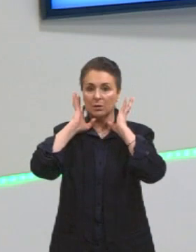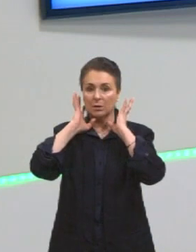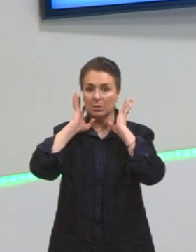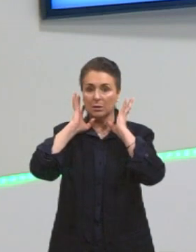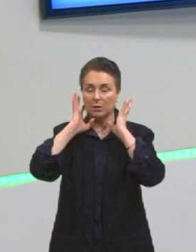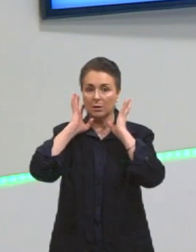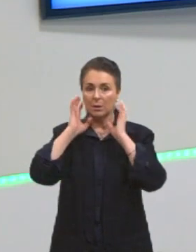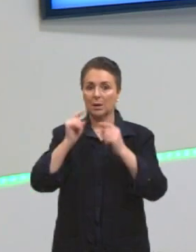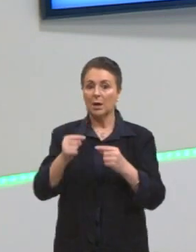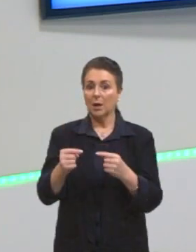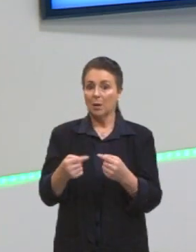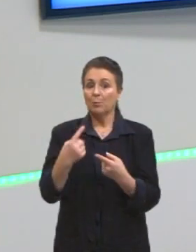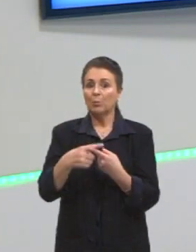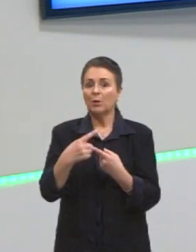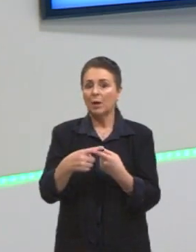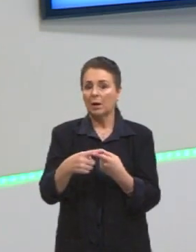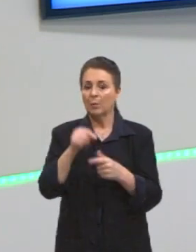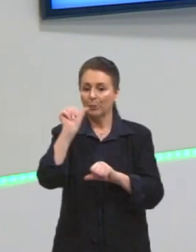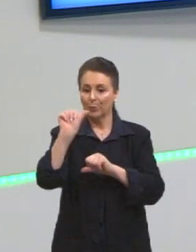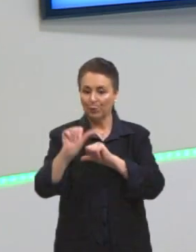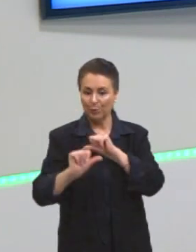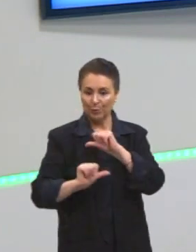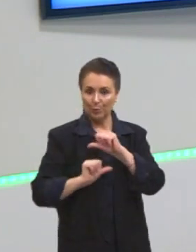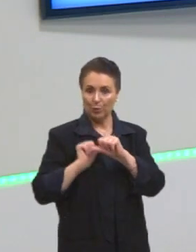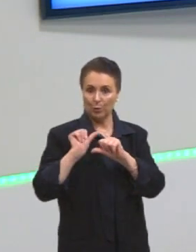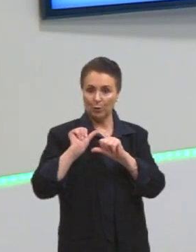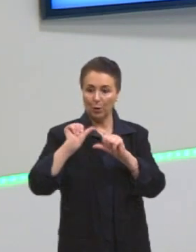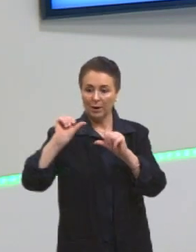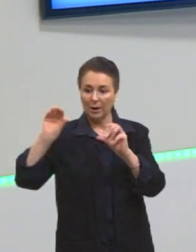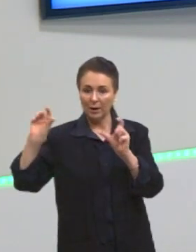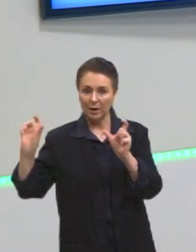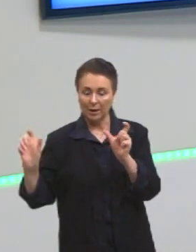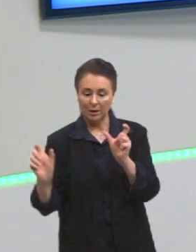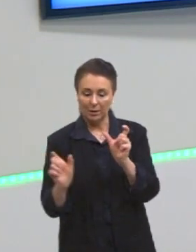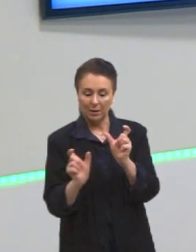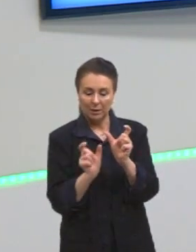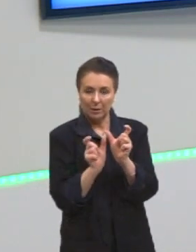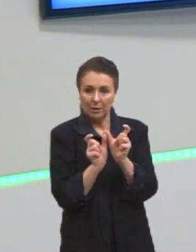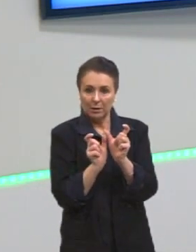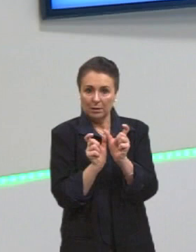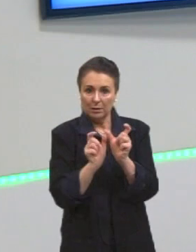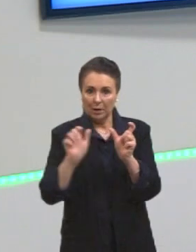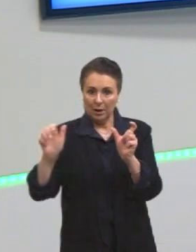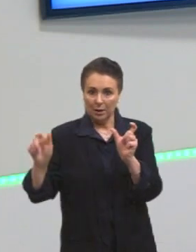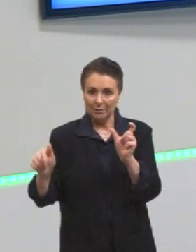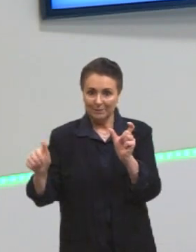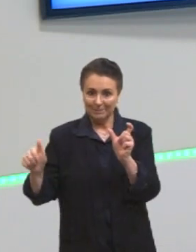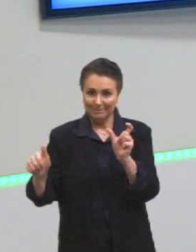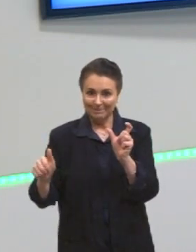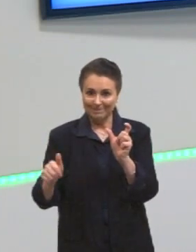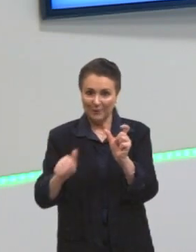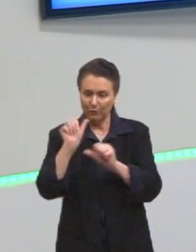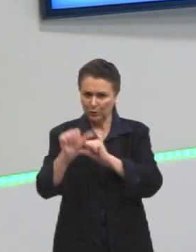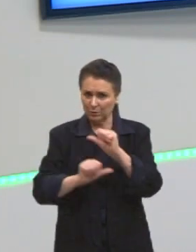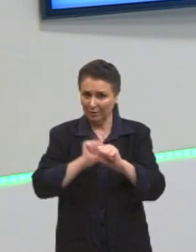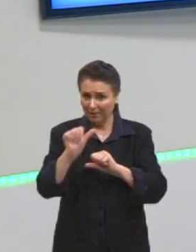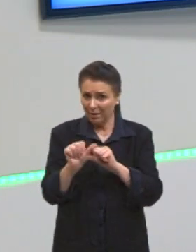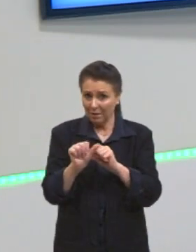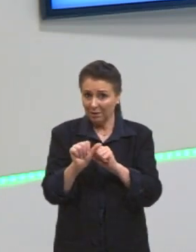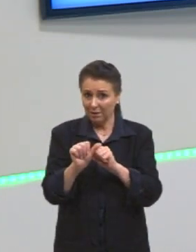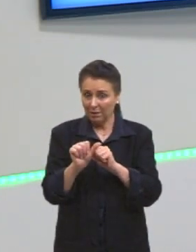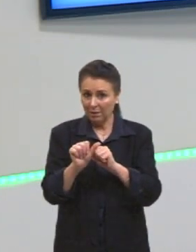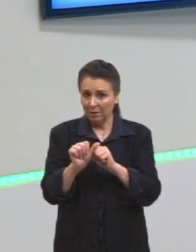shakespeariano, porque eu me inspiro naquilo que eu li de Shakespeare. O que eu vou fazer? Eu vou trocar? Eu vou escrever